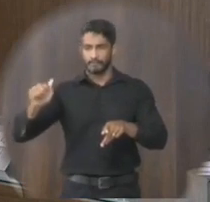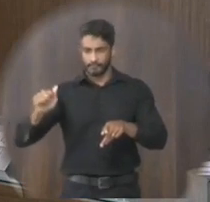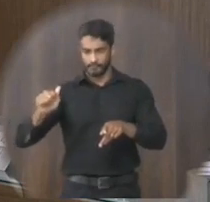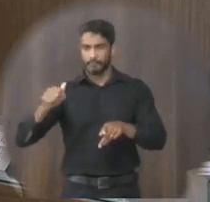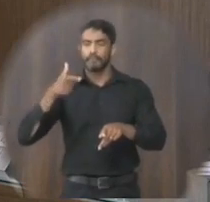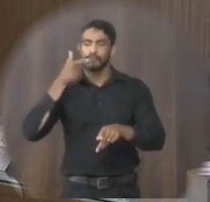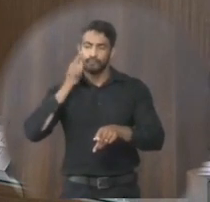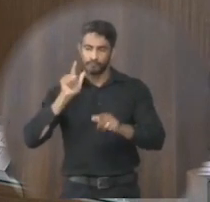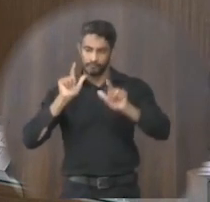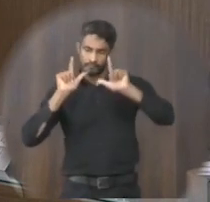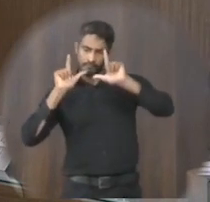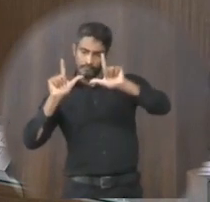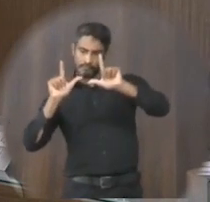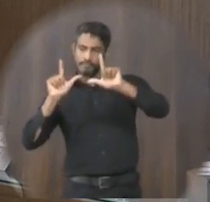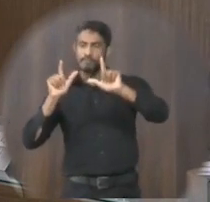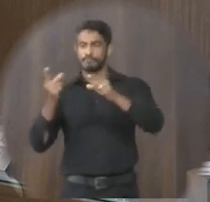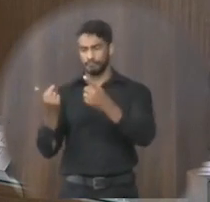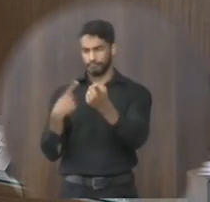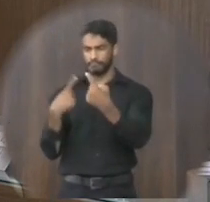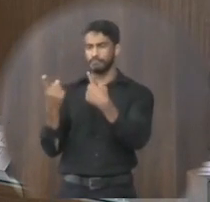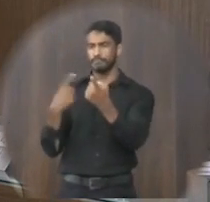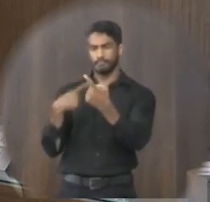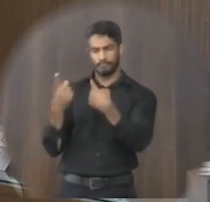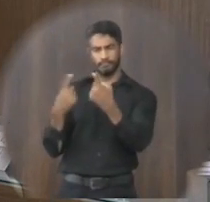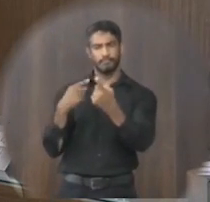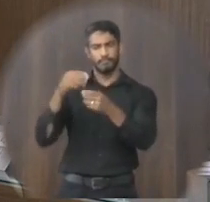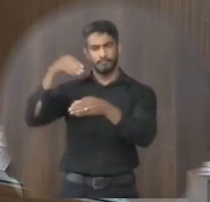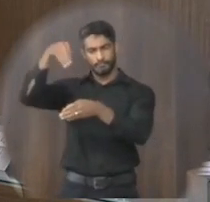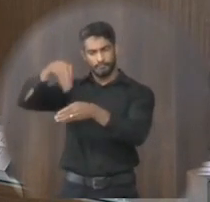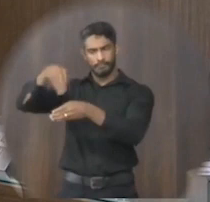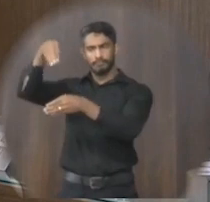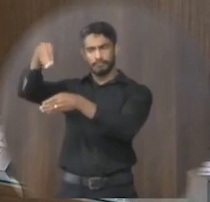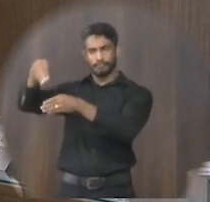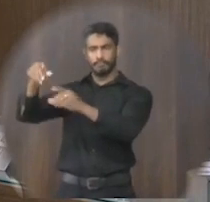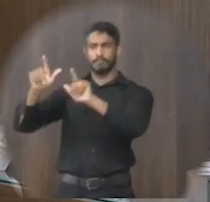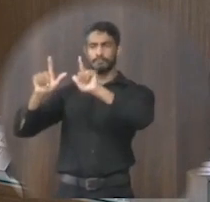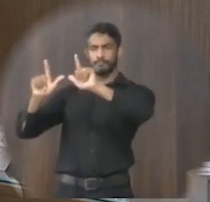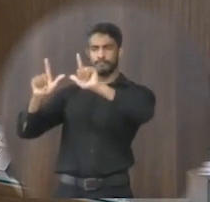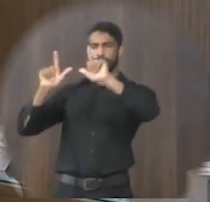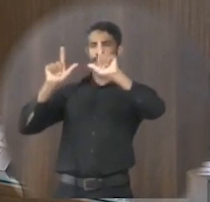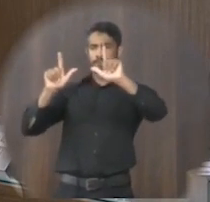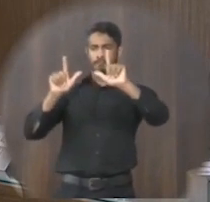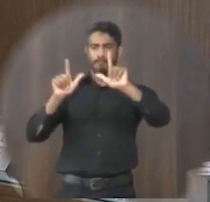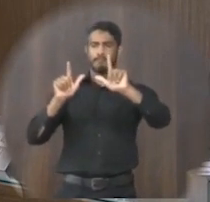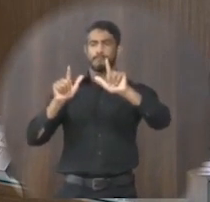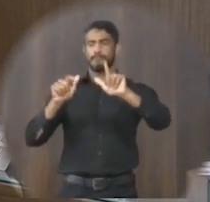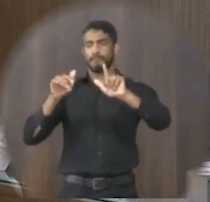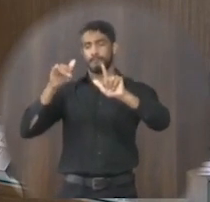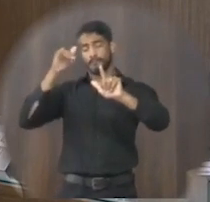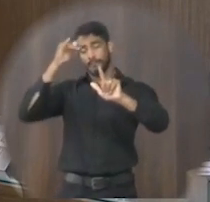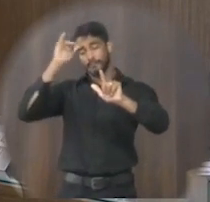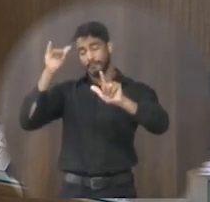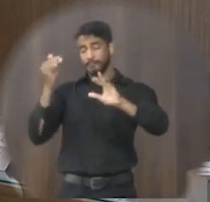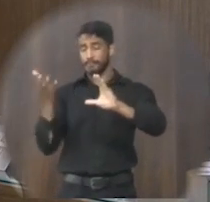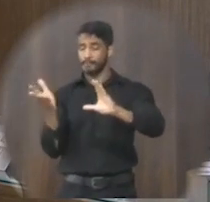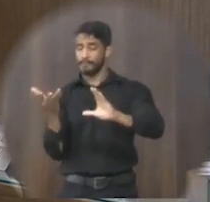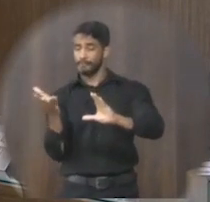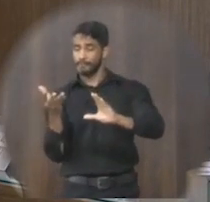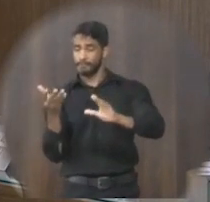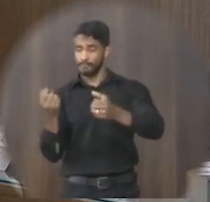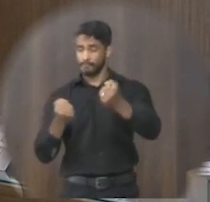colocando na avenida essa semana ainda as placas de excesso de velocidade já foram